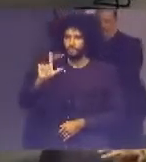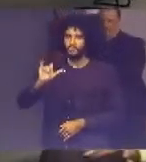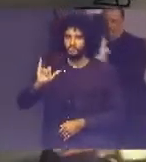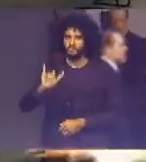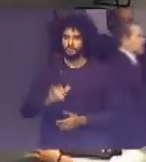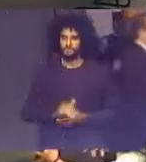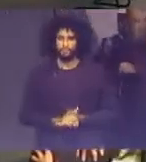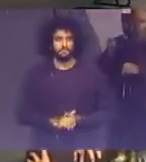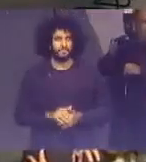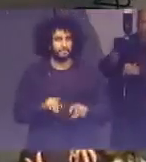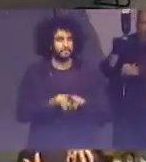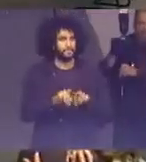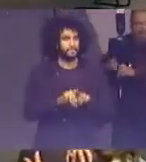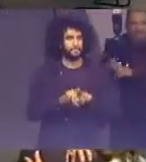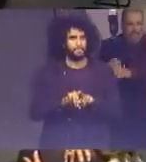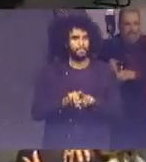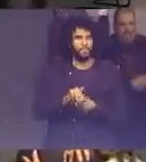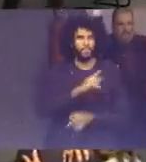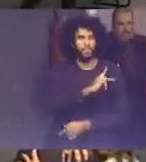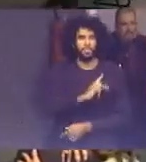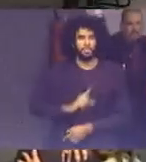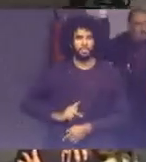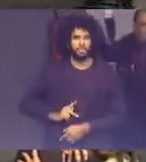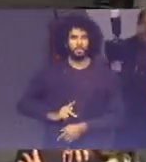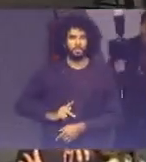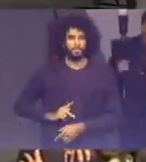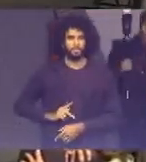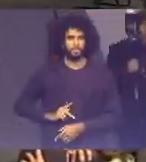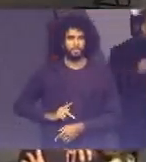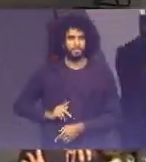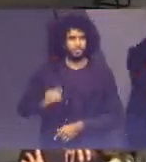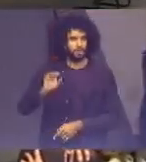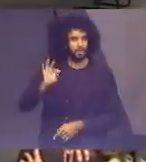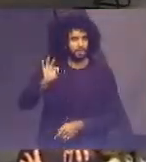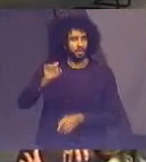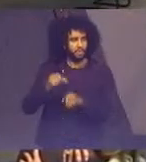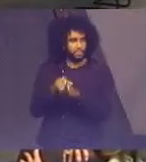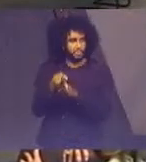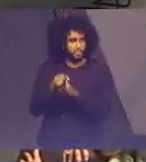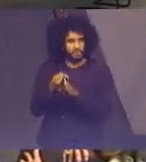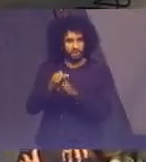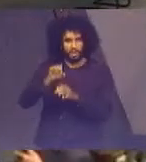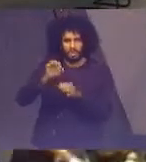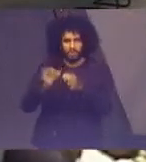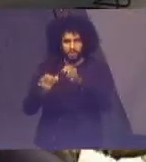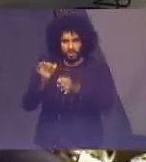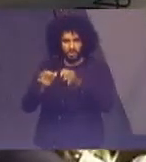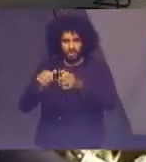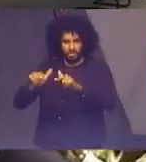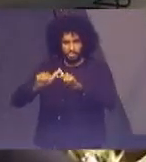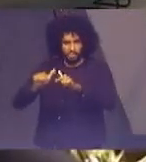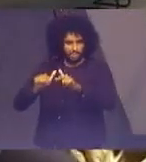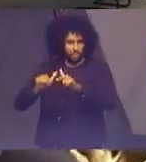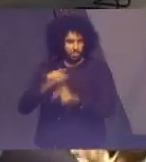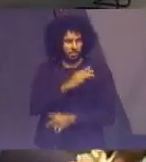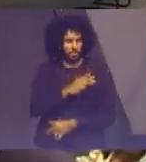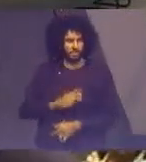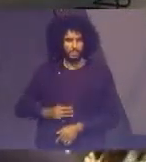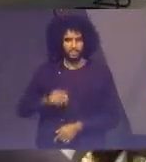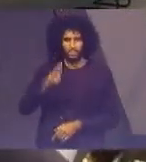O presidente do Tribunal Superior do Trabalho e do Conselho Superior da Justiça do Trabalho, ministro Brito Pereira.